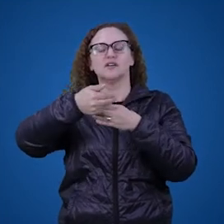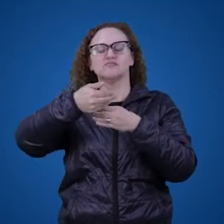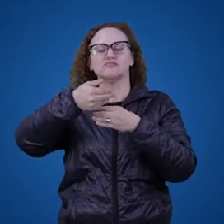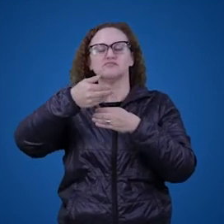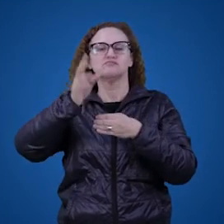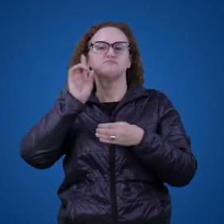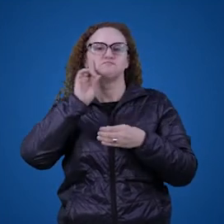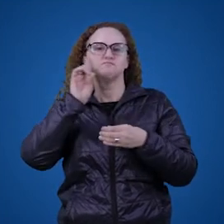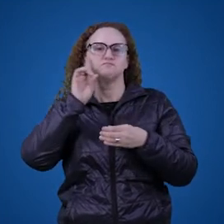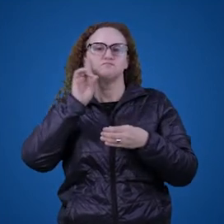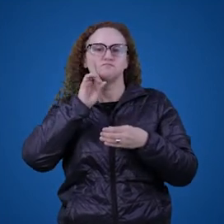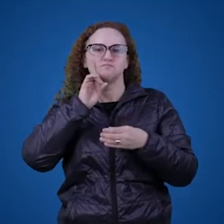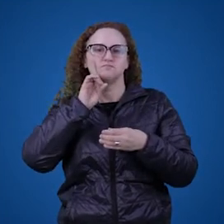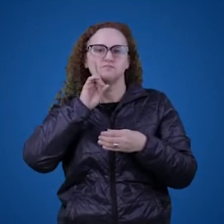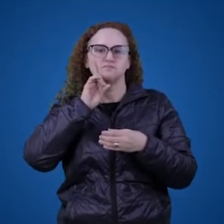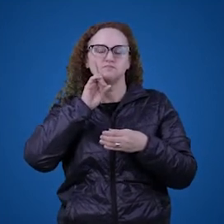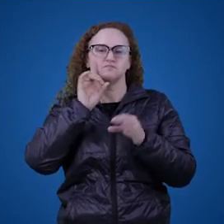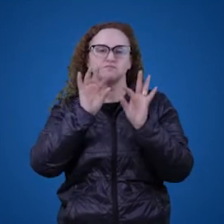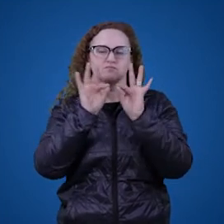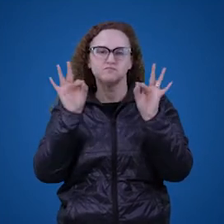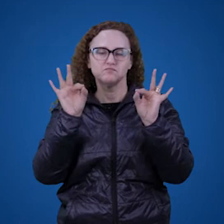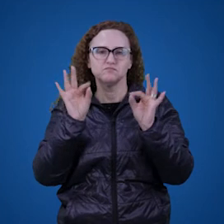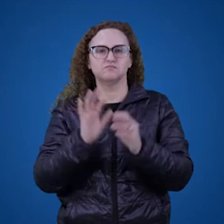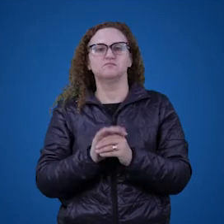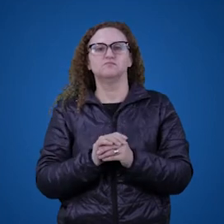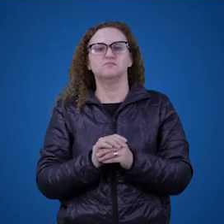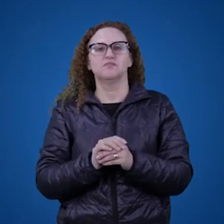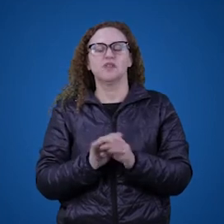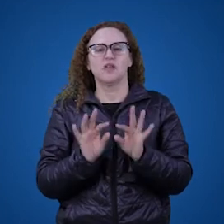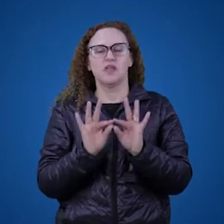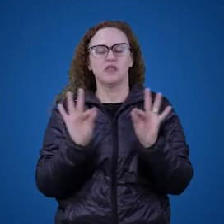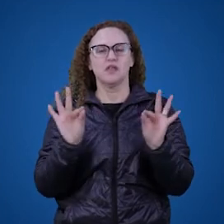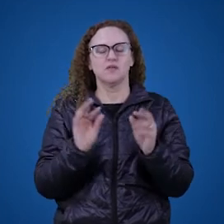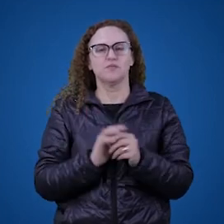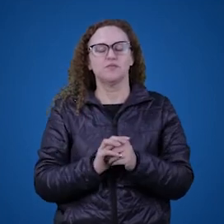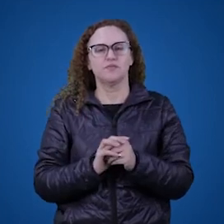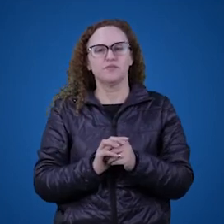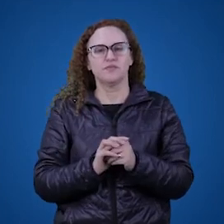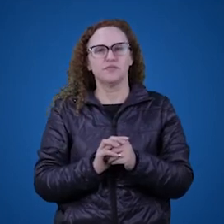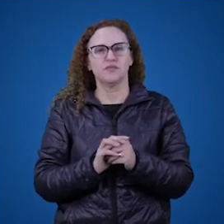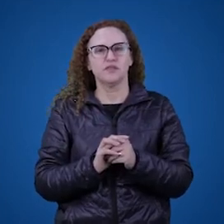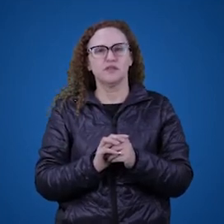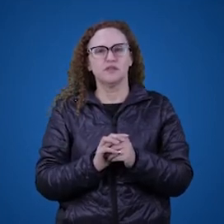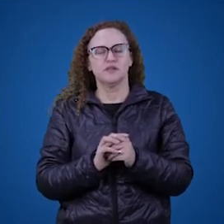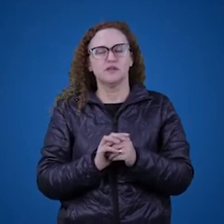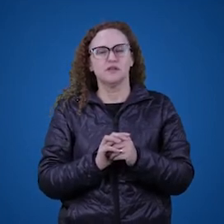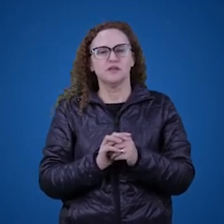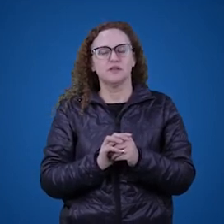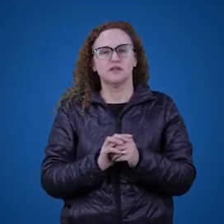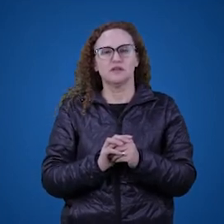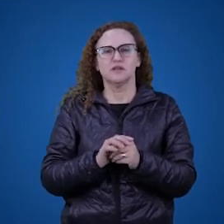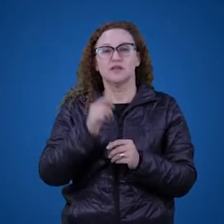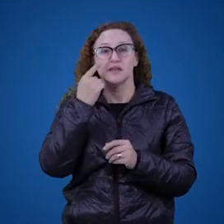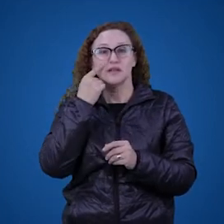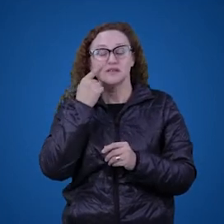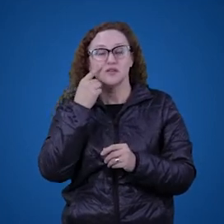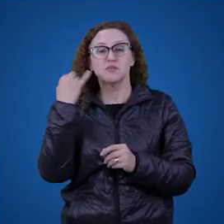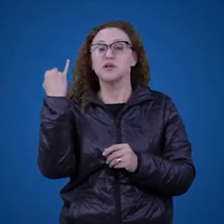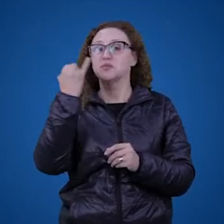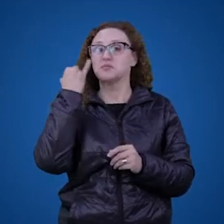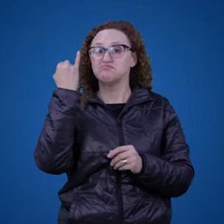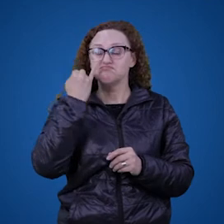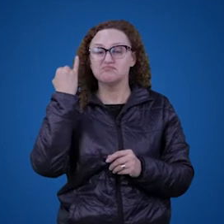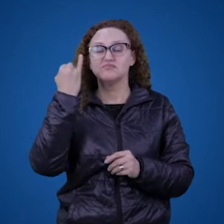cotidiano comum. ou a sua visão da afirmação, eles dão pouca importância para o nosso uso